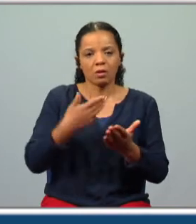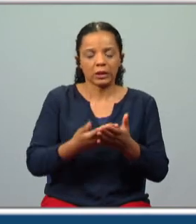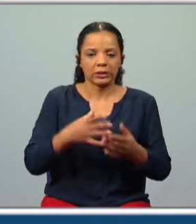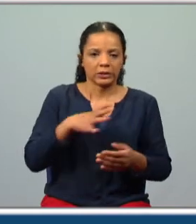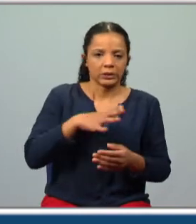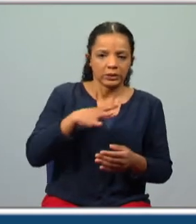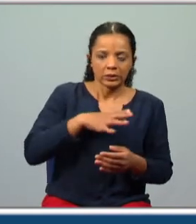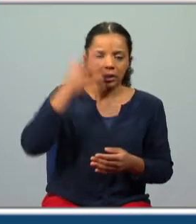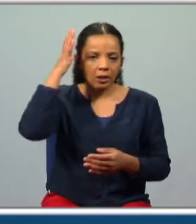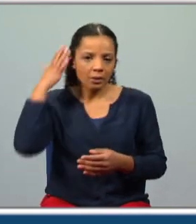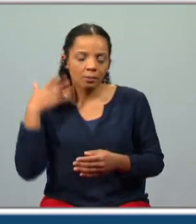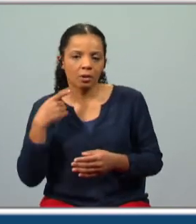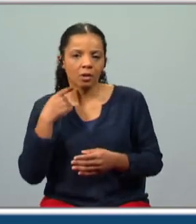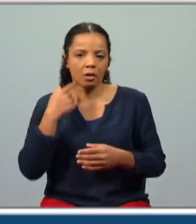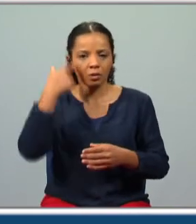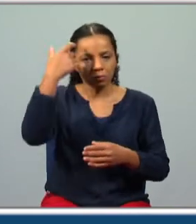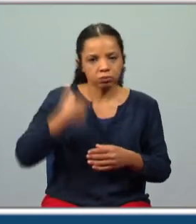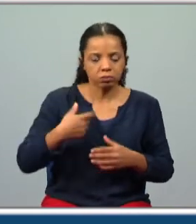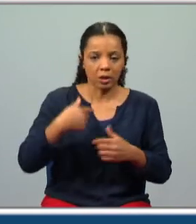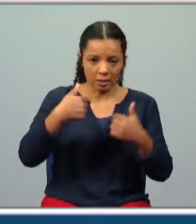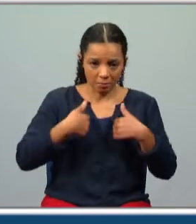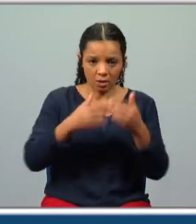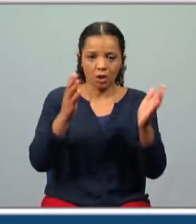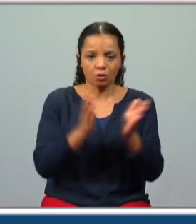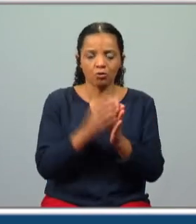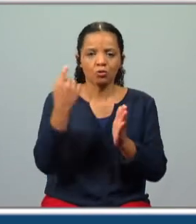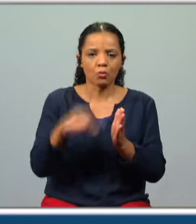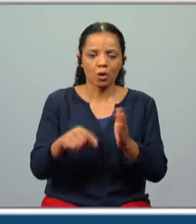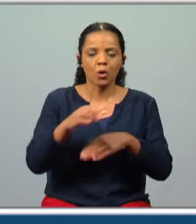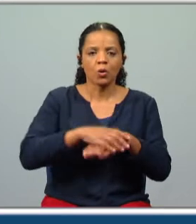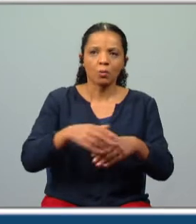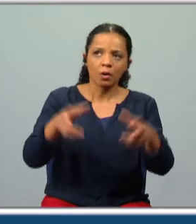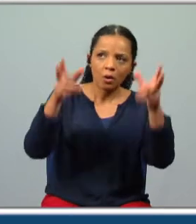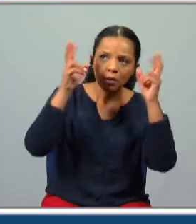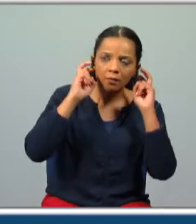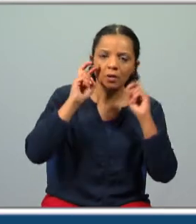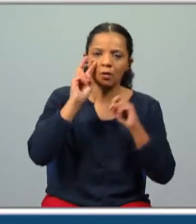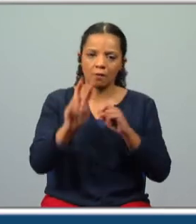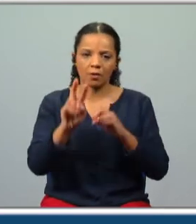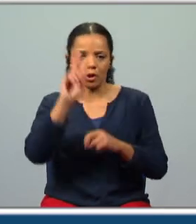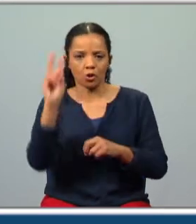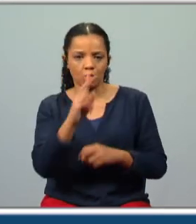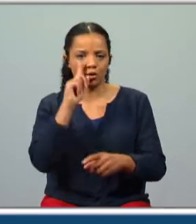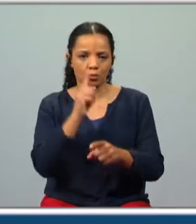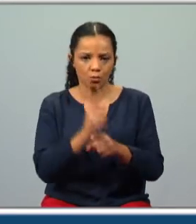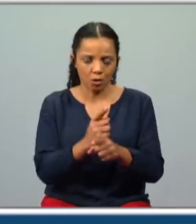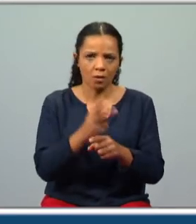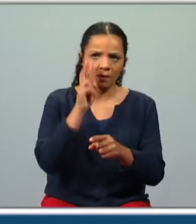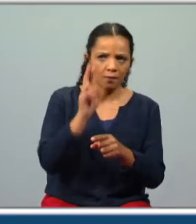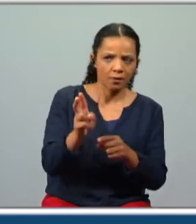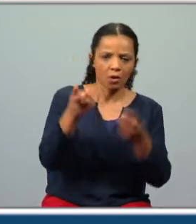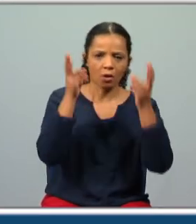as carnes e o cabelo, a mim e a todos, só de ouvi-lo e vê-lo. Portanto, não era só ouvir, não era só ver, eram as duas sensações